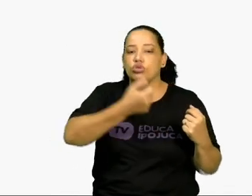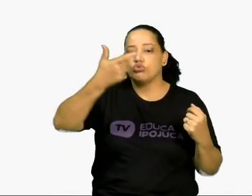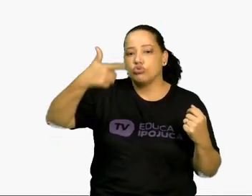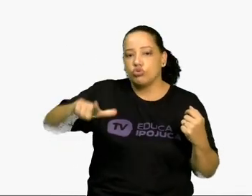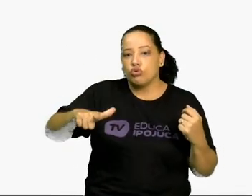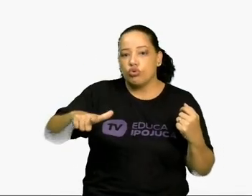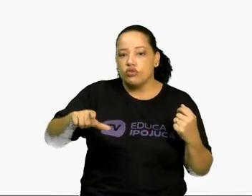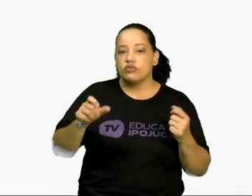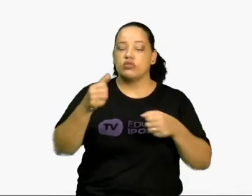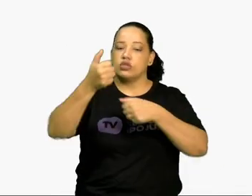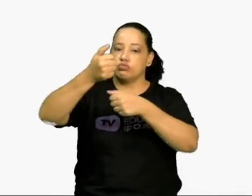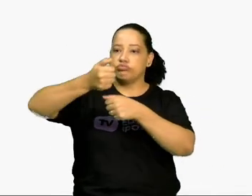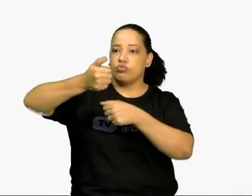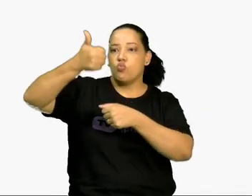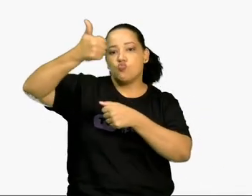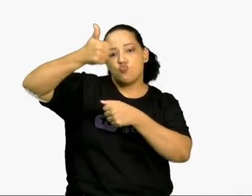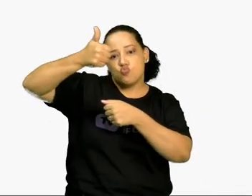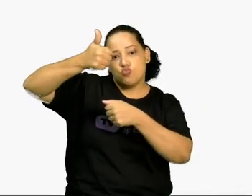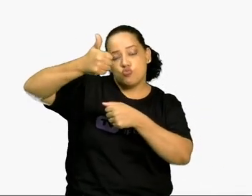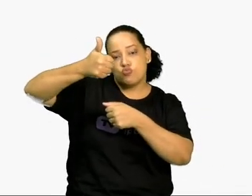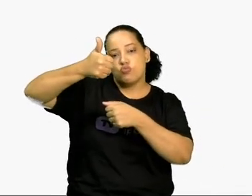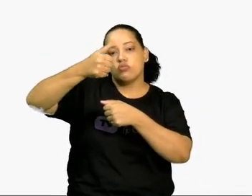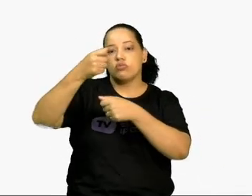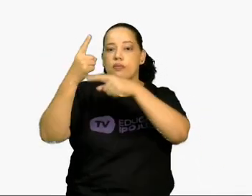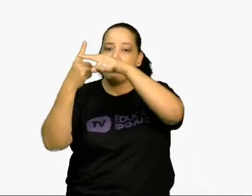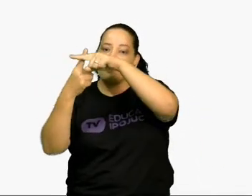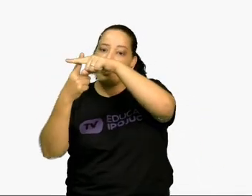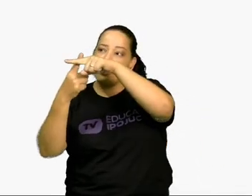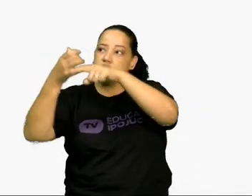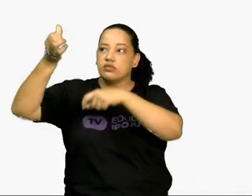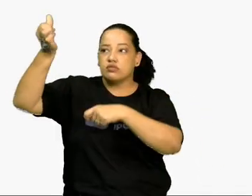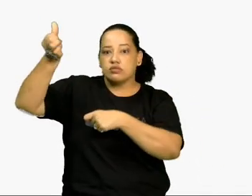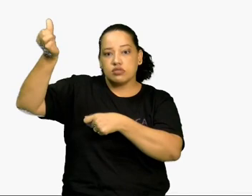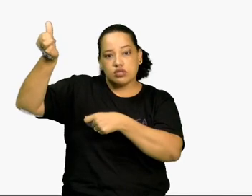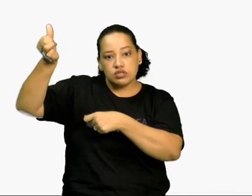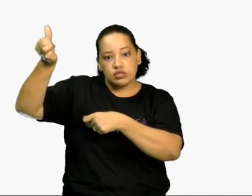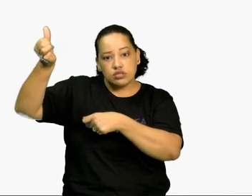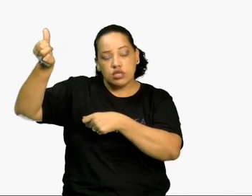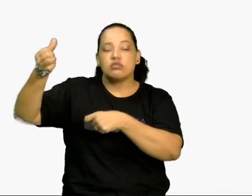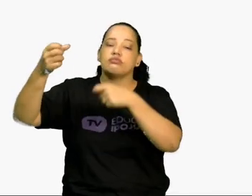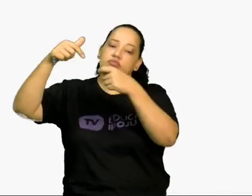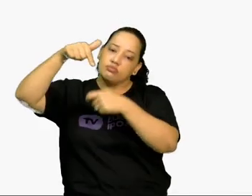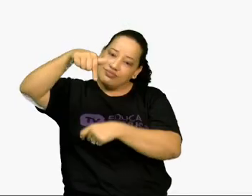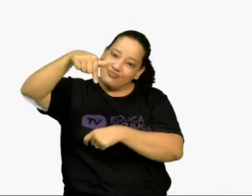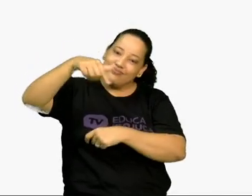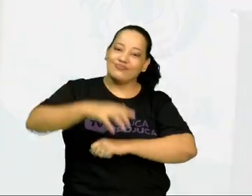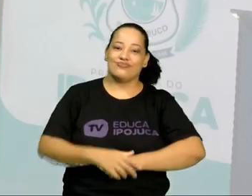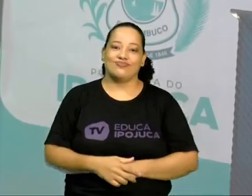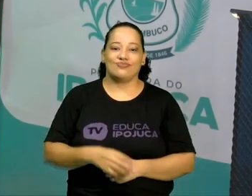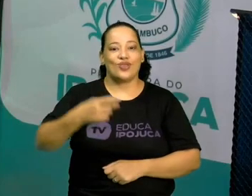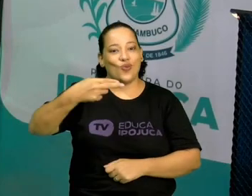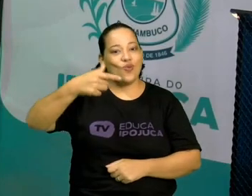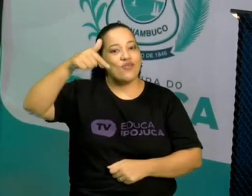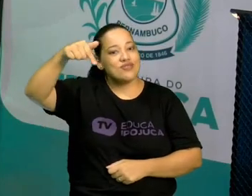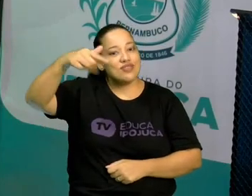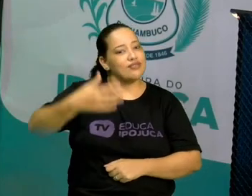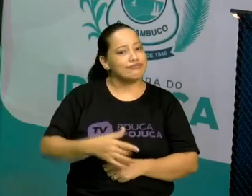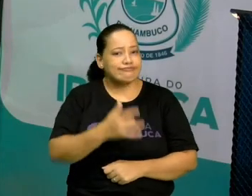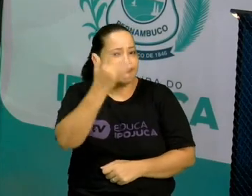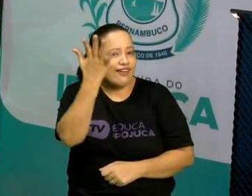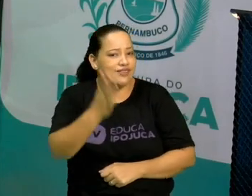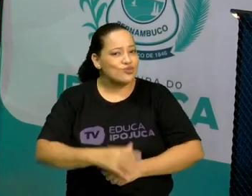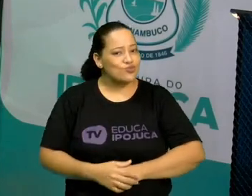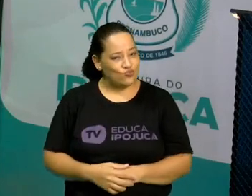-se os expoentes. 1 mais 6 é igual a 7. Tudo bem aí? Está vendo como foi